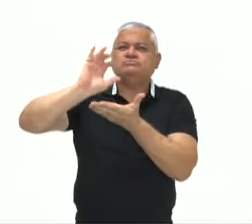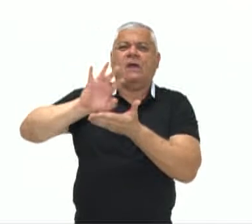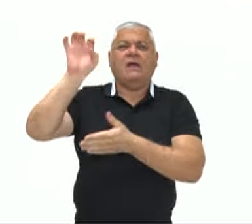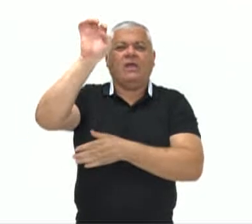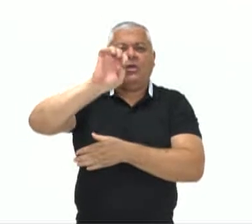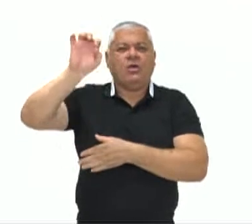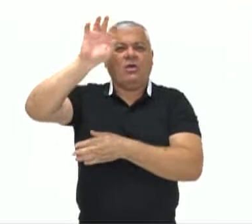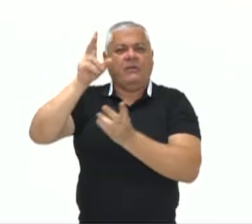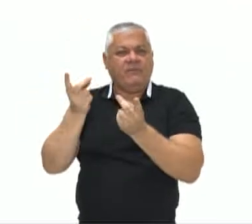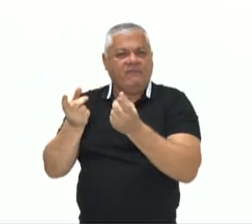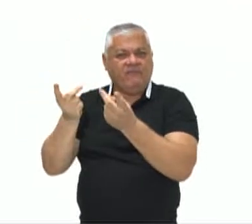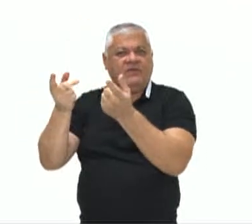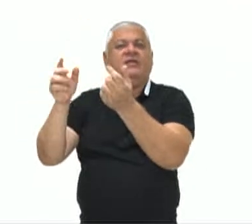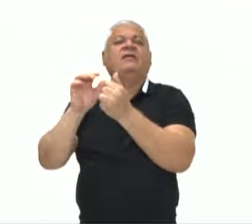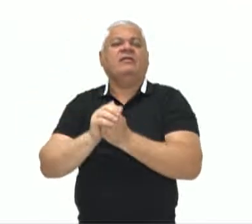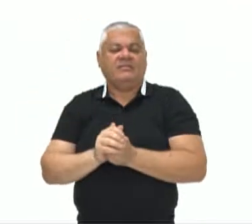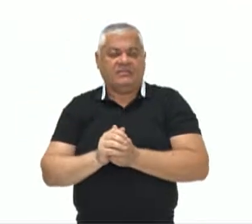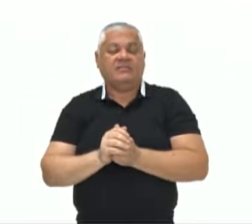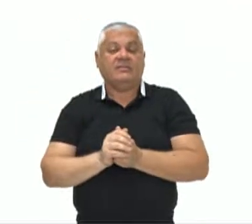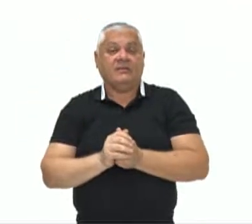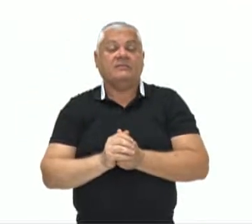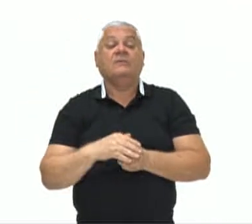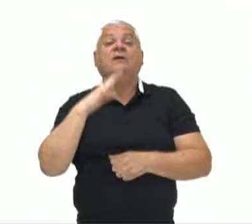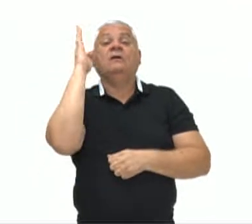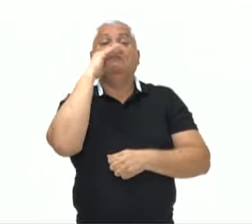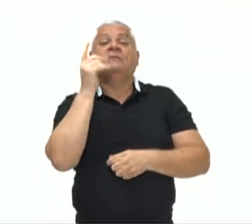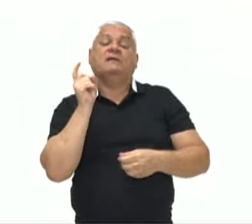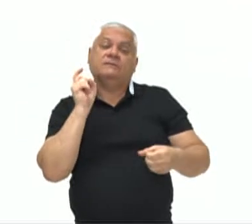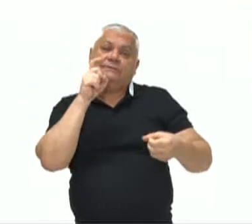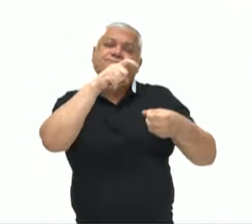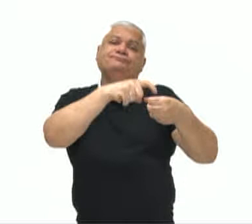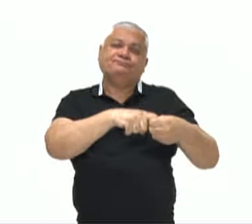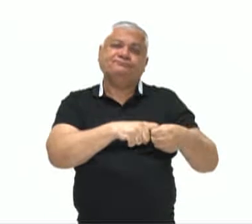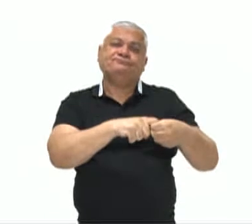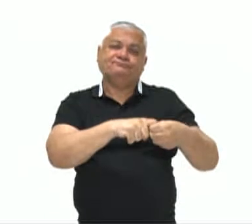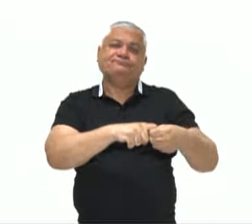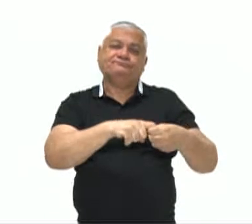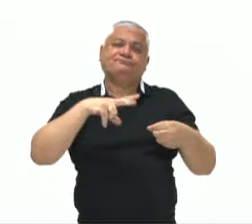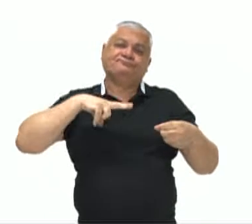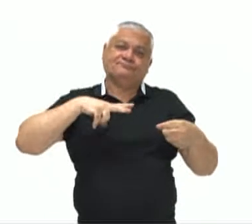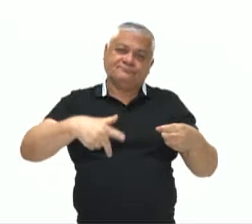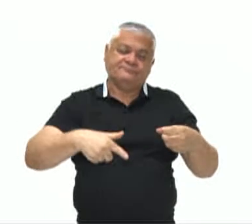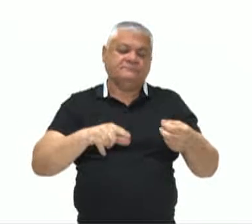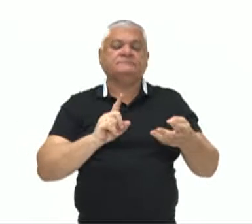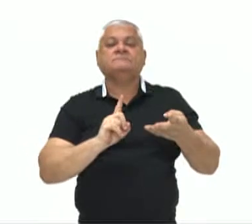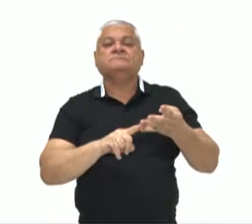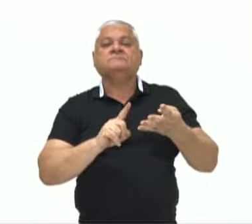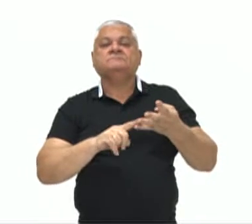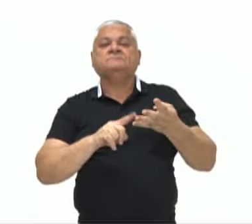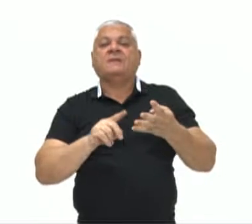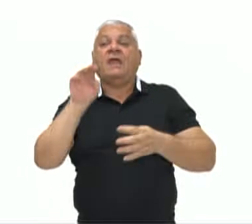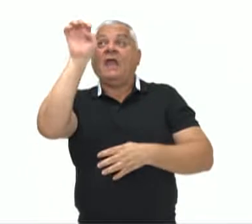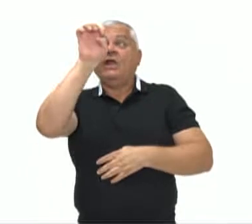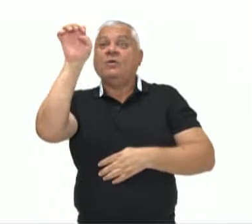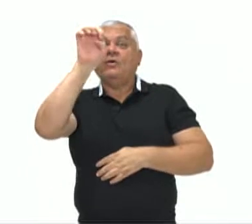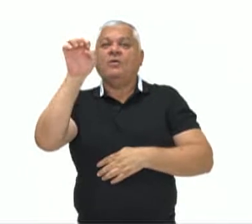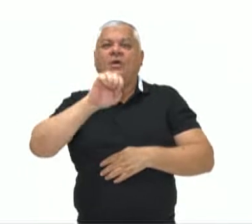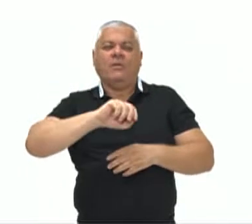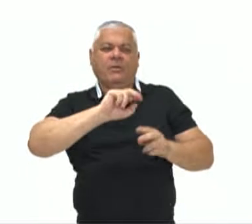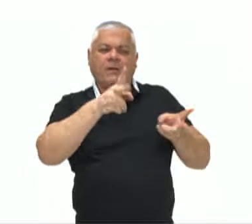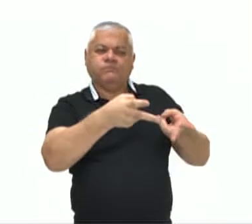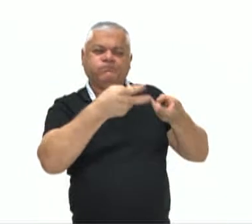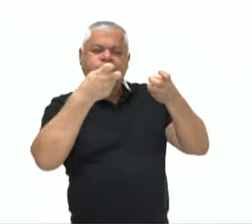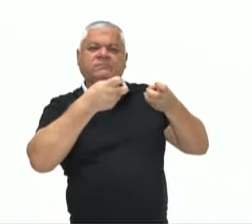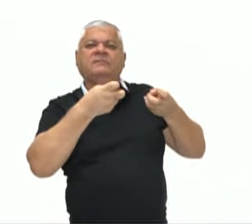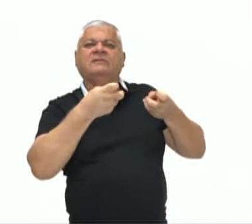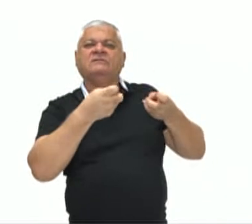Estado português se criou um processo de mais de 300 anos de colonização. A acumulação de riquezas, o Brasil é